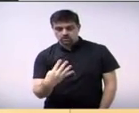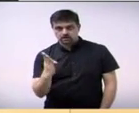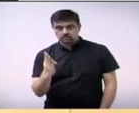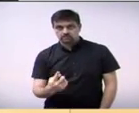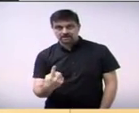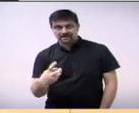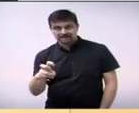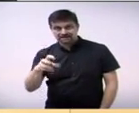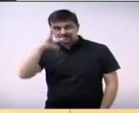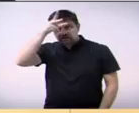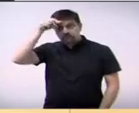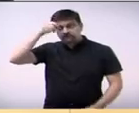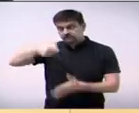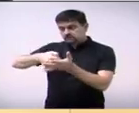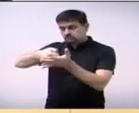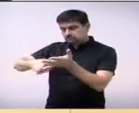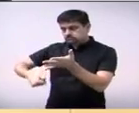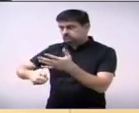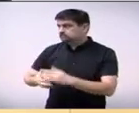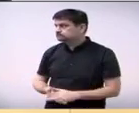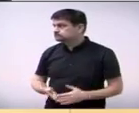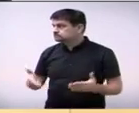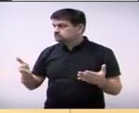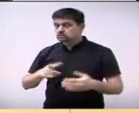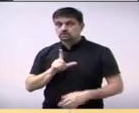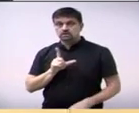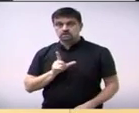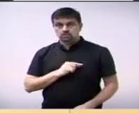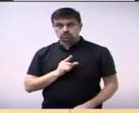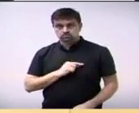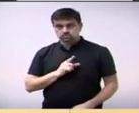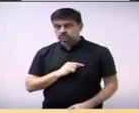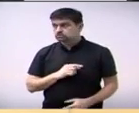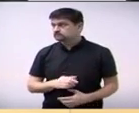do executivo uma palavra ao Cristó de Campos